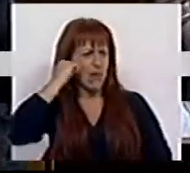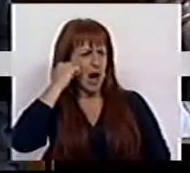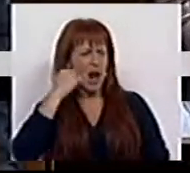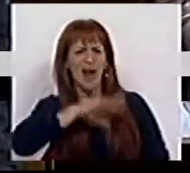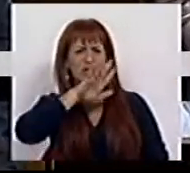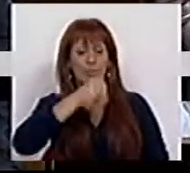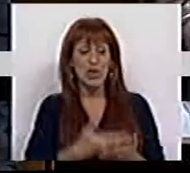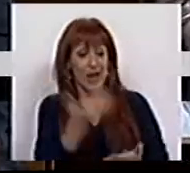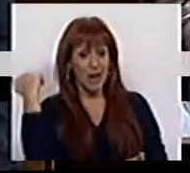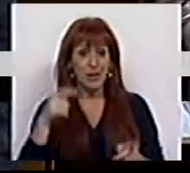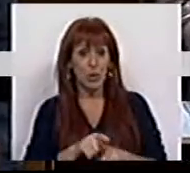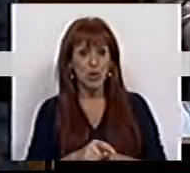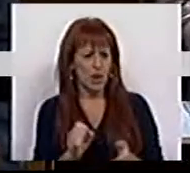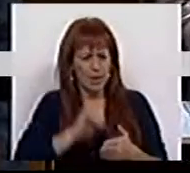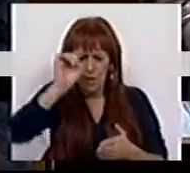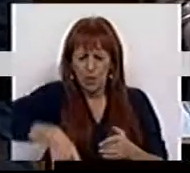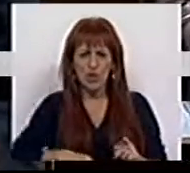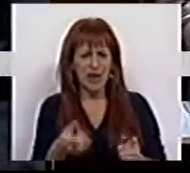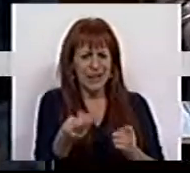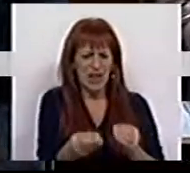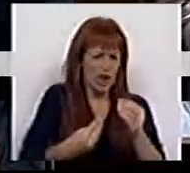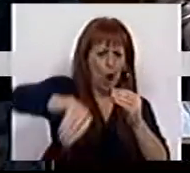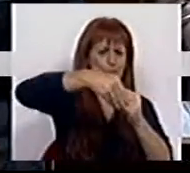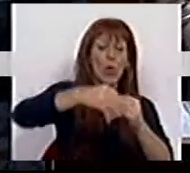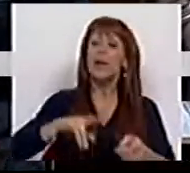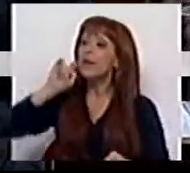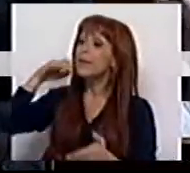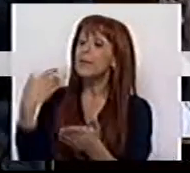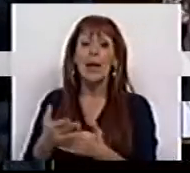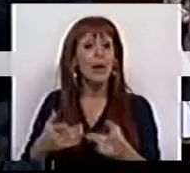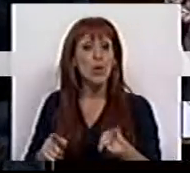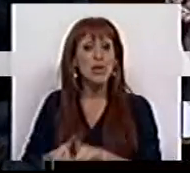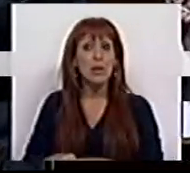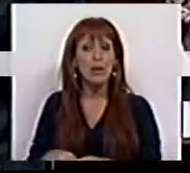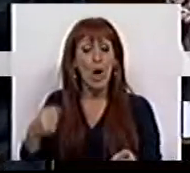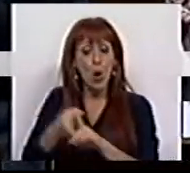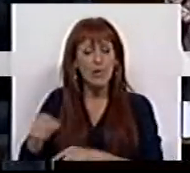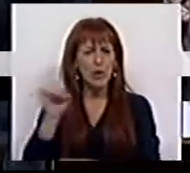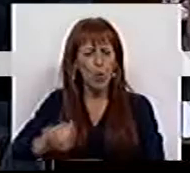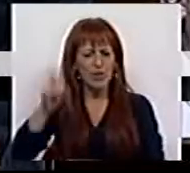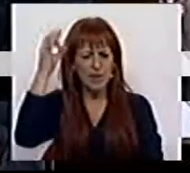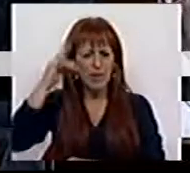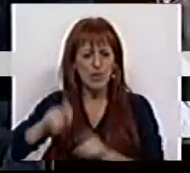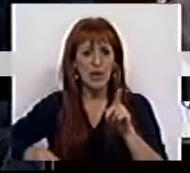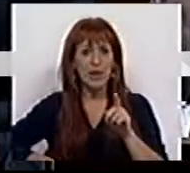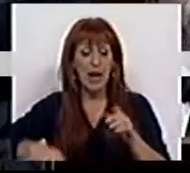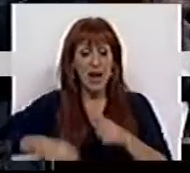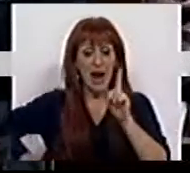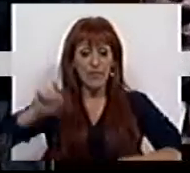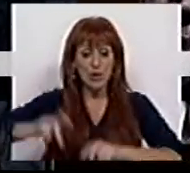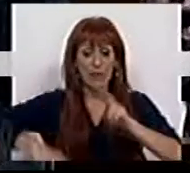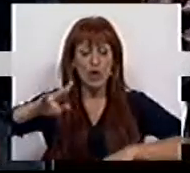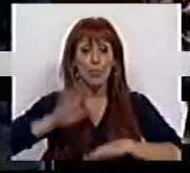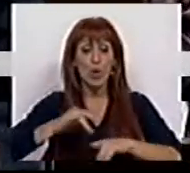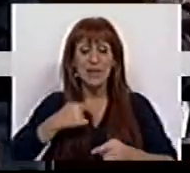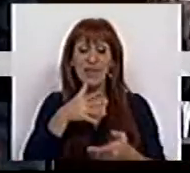famílias, retirando e eliminando a sobretaxa e garantindo que combate à corrupção e à evasão fiscal. E por isso